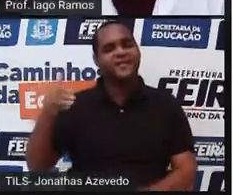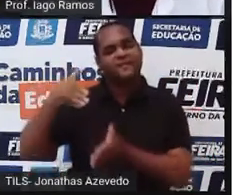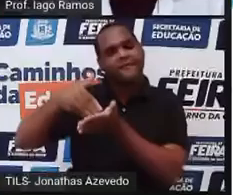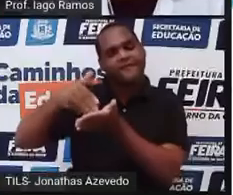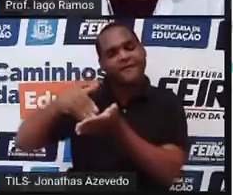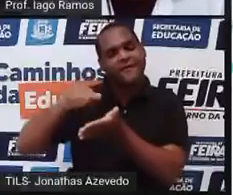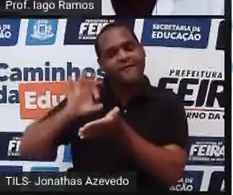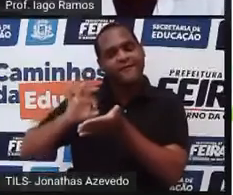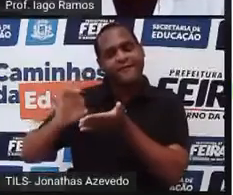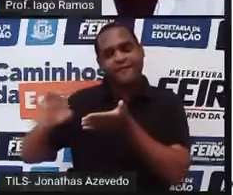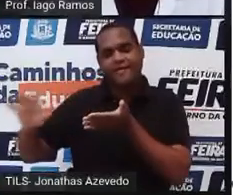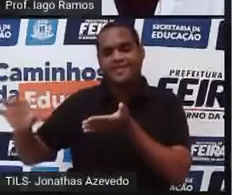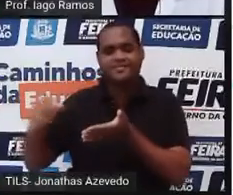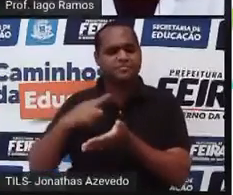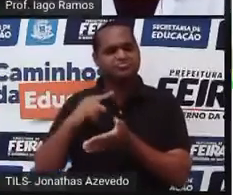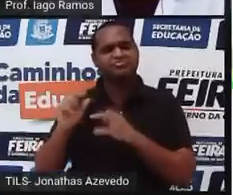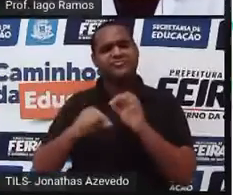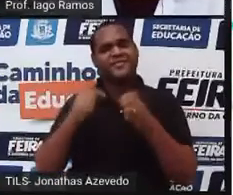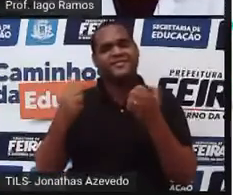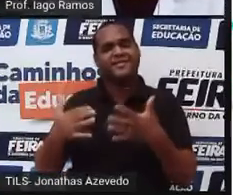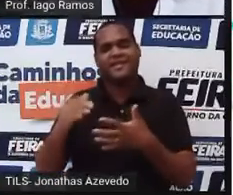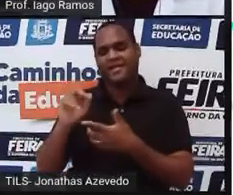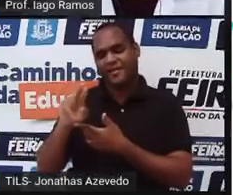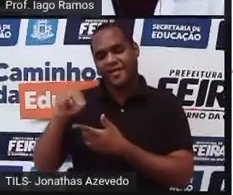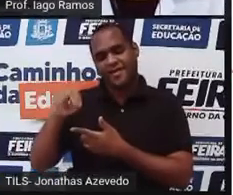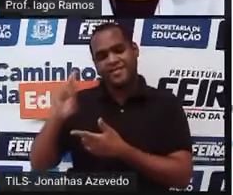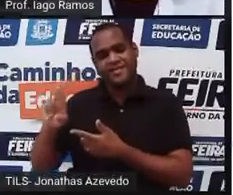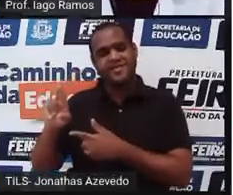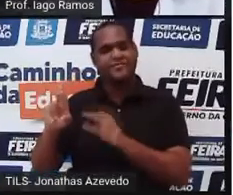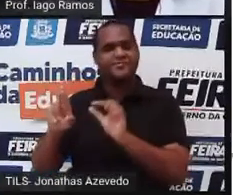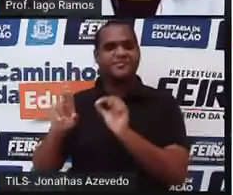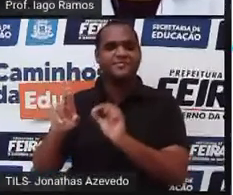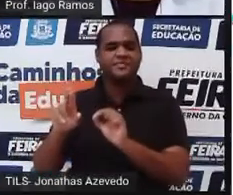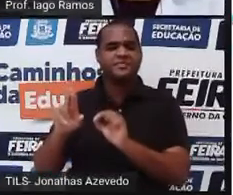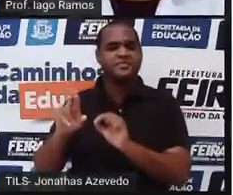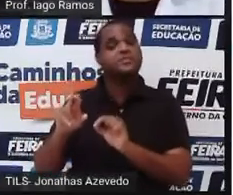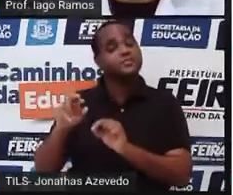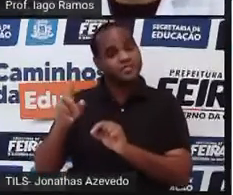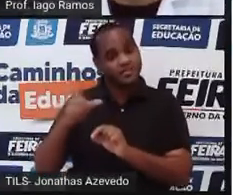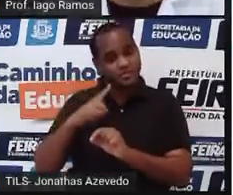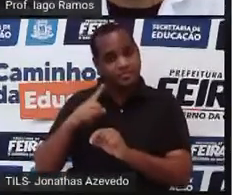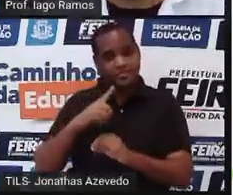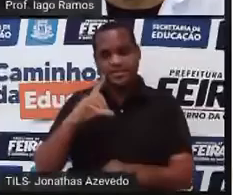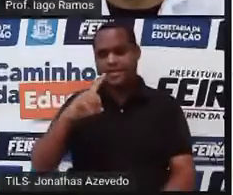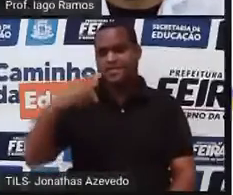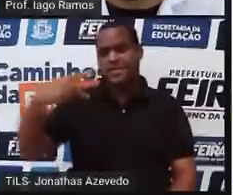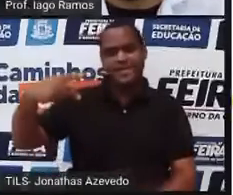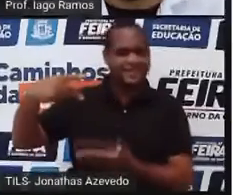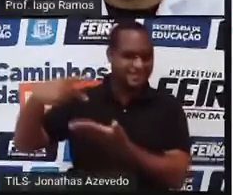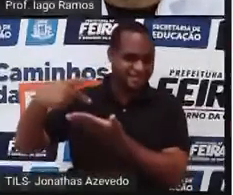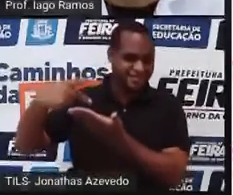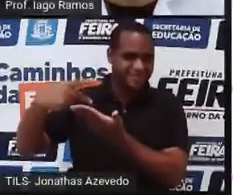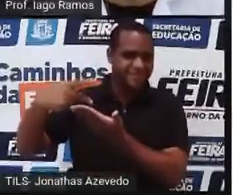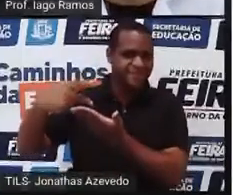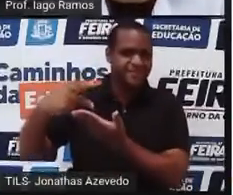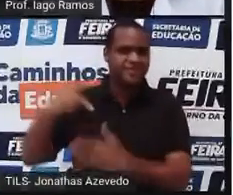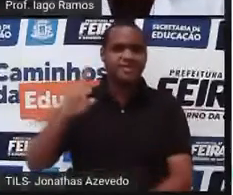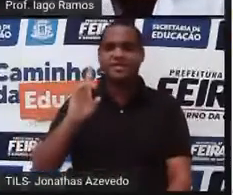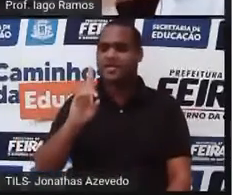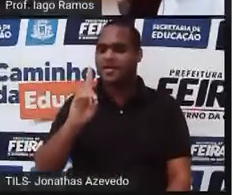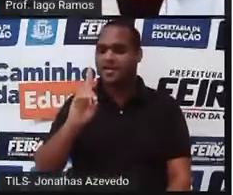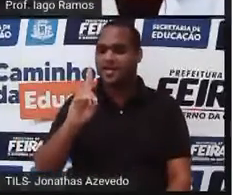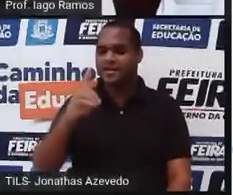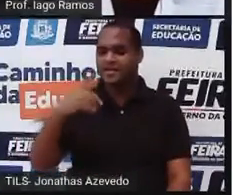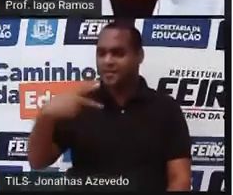Infinitamente. E por que ele é o racional? Porque ele é uma dízima periódica. Dízima